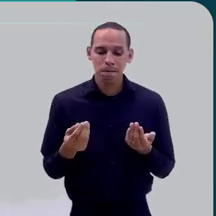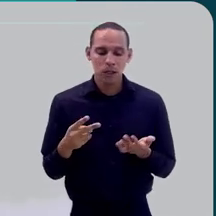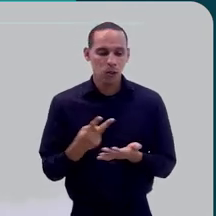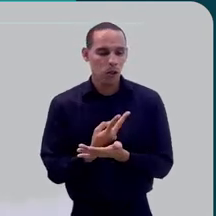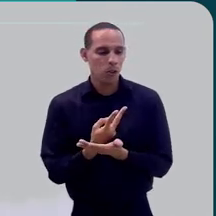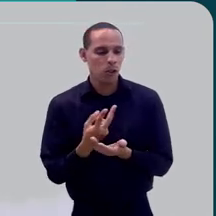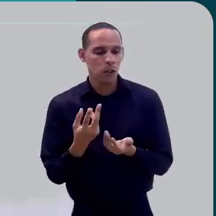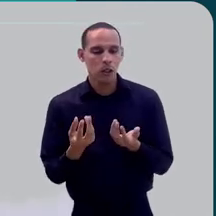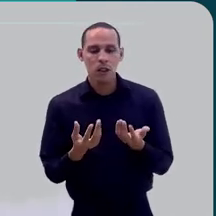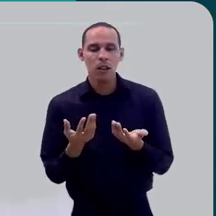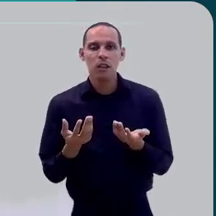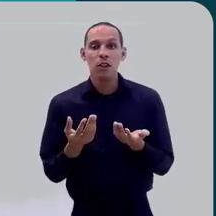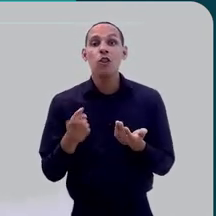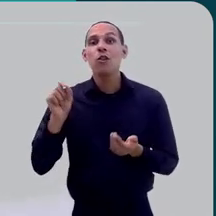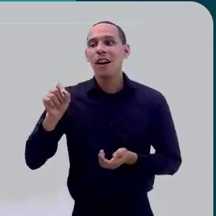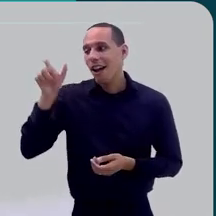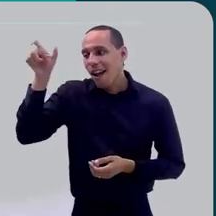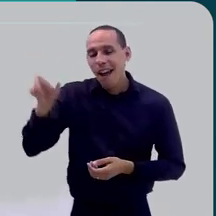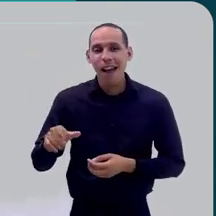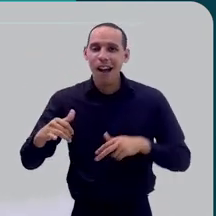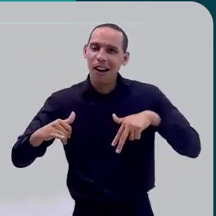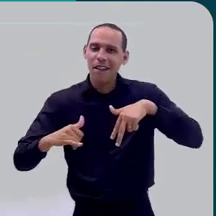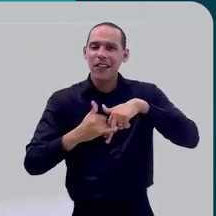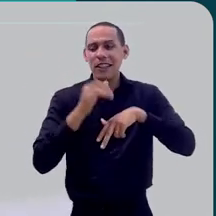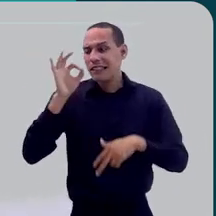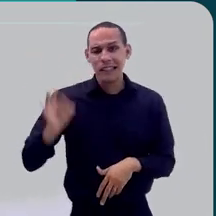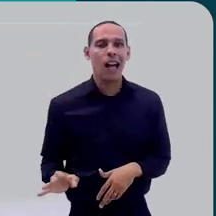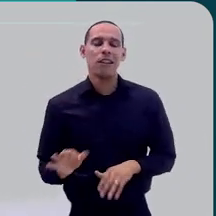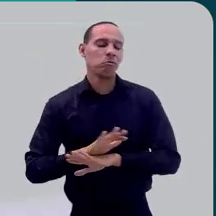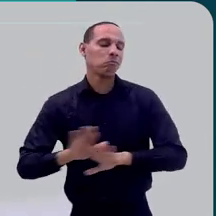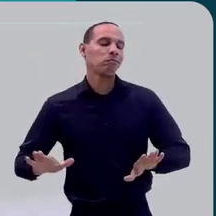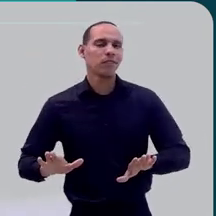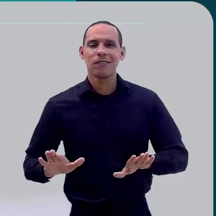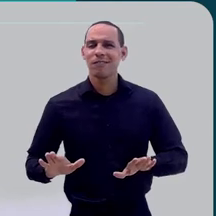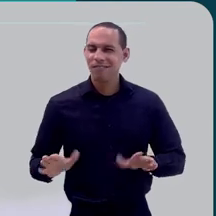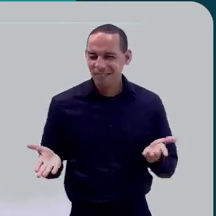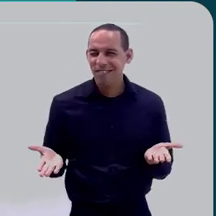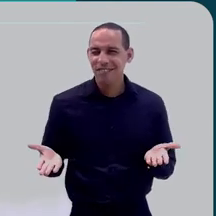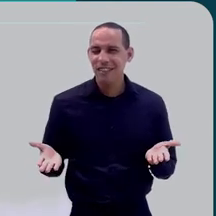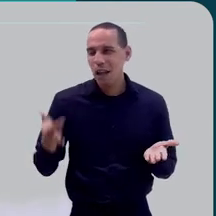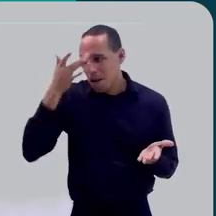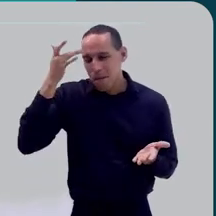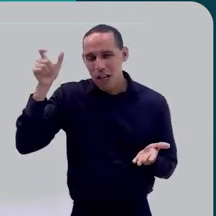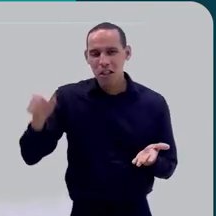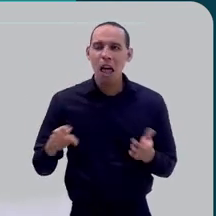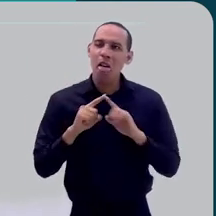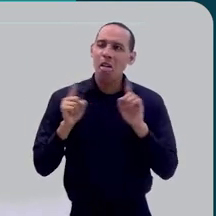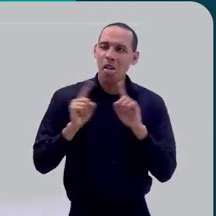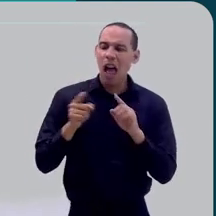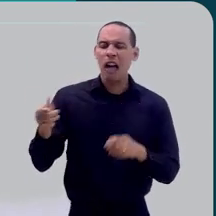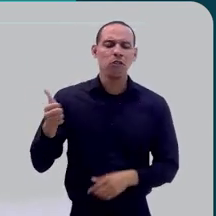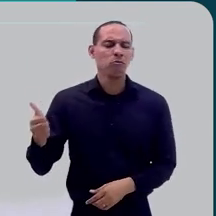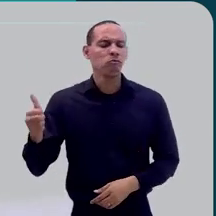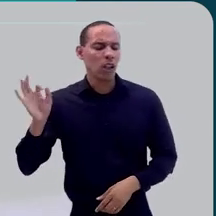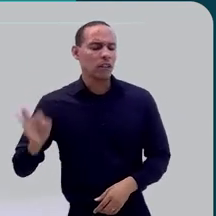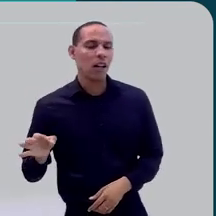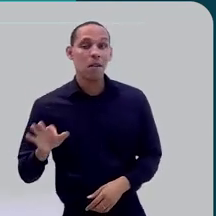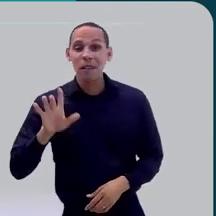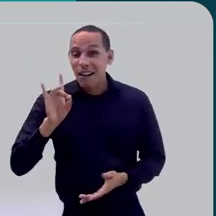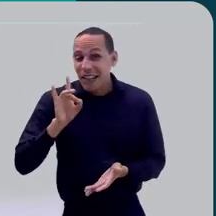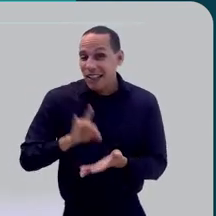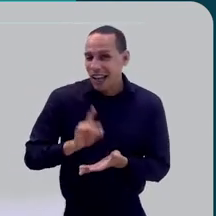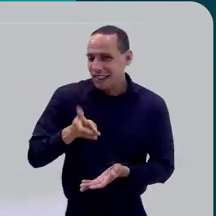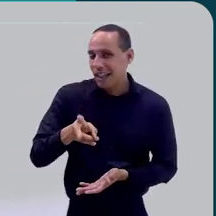a gente cai naquela situação de que a vítima está automaticamente certa. A pessoa que se